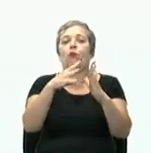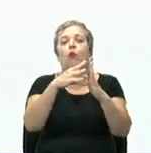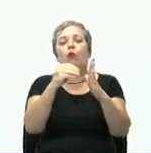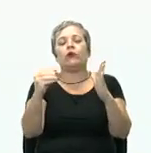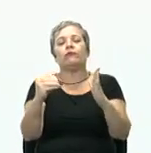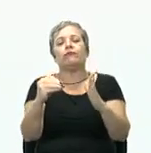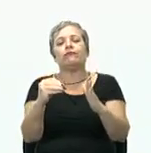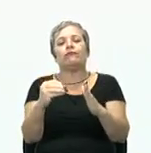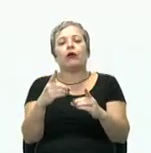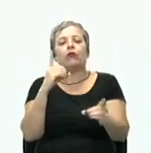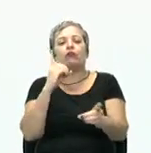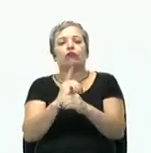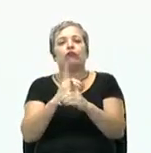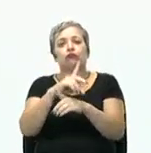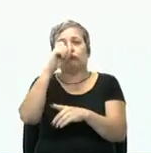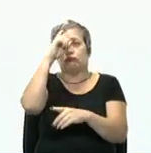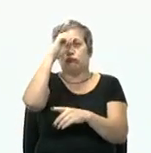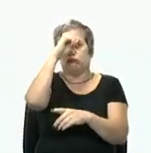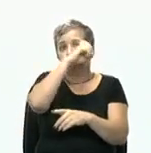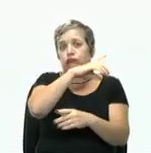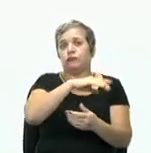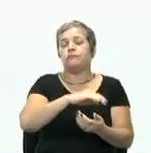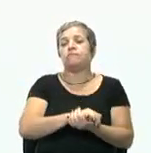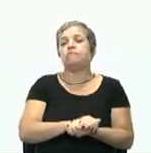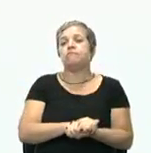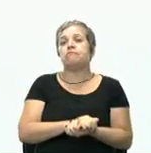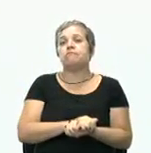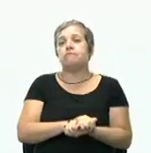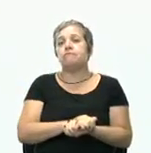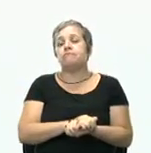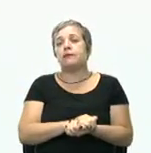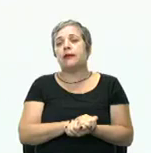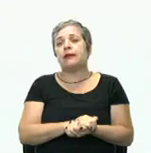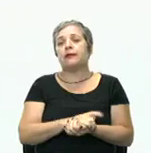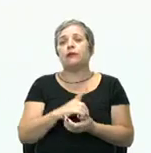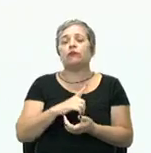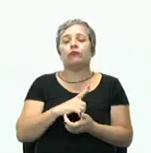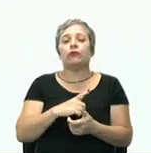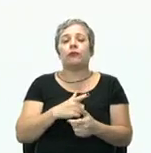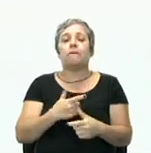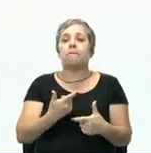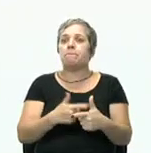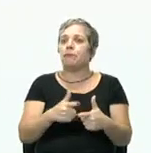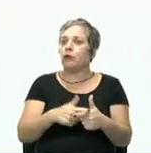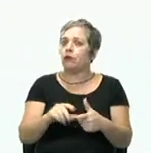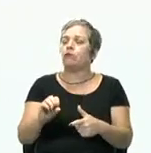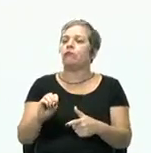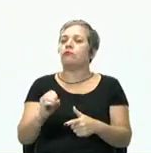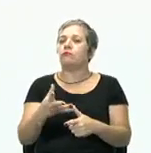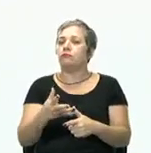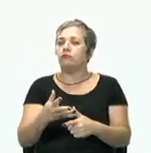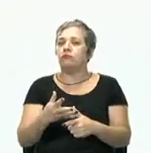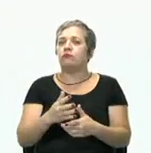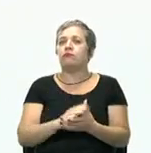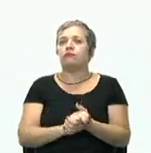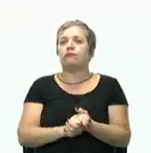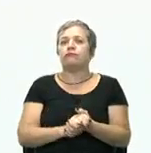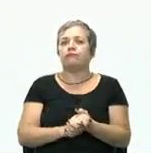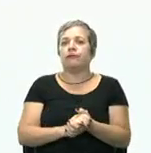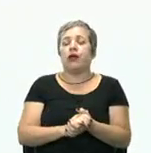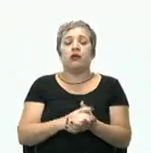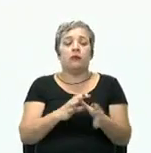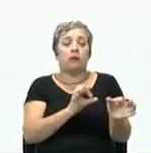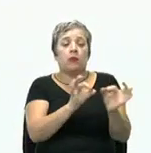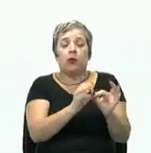dificuldades... Entretanto, o modelo tem dificuldade para lidar com as situações imprevistas. Saiu do que eles tinham